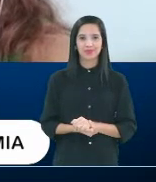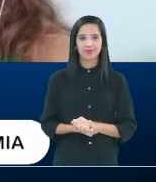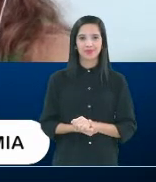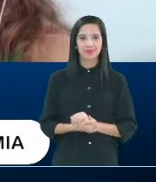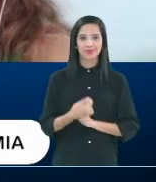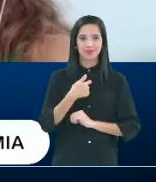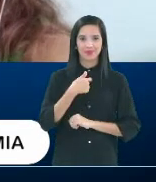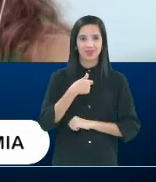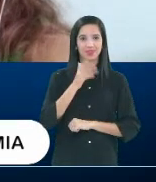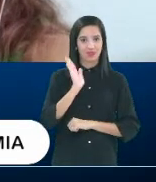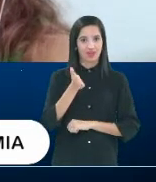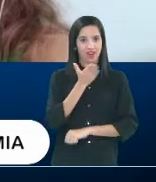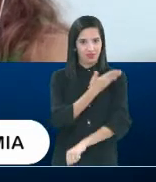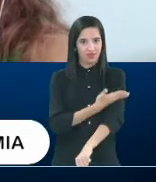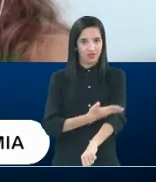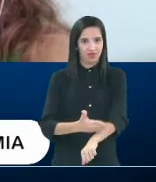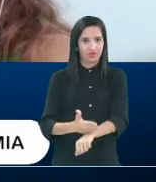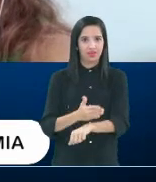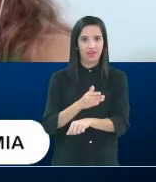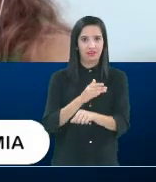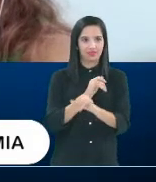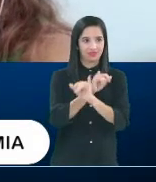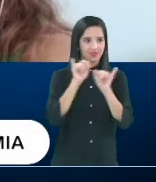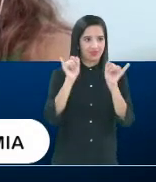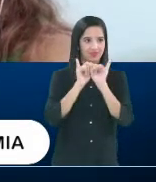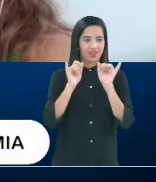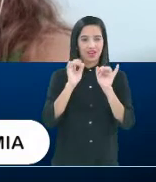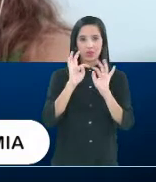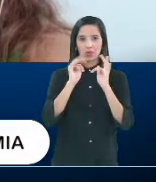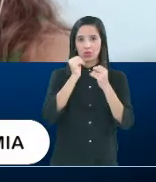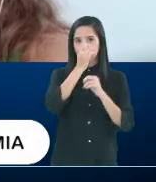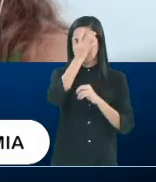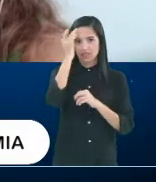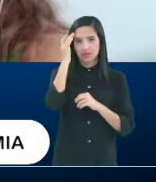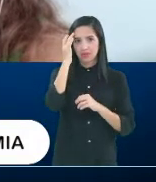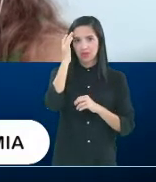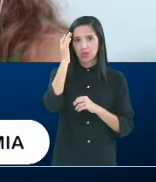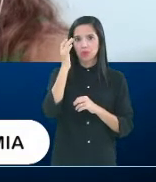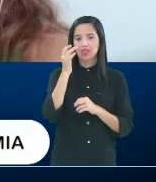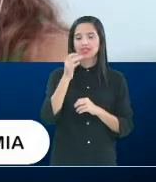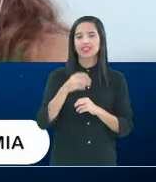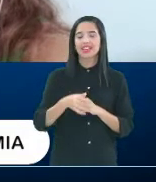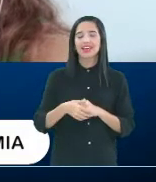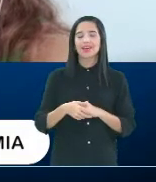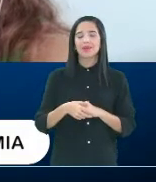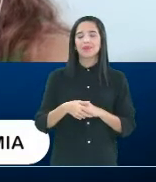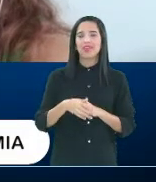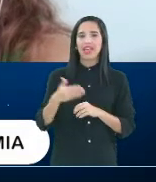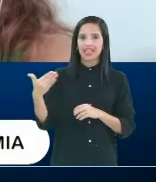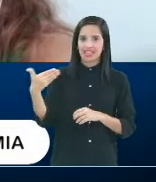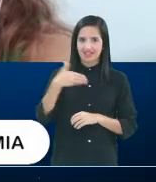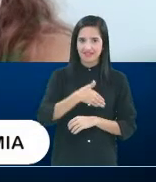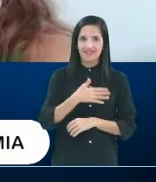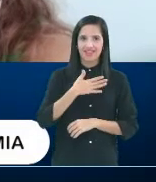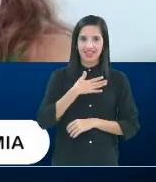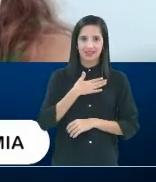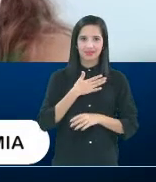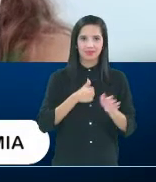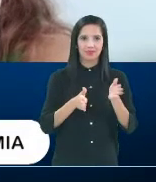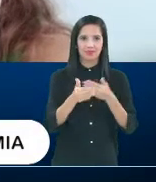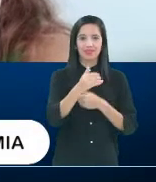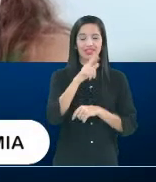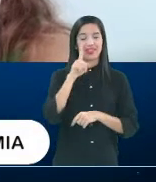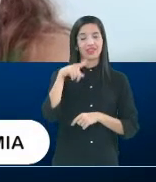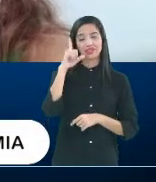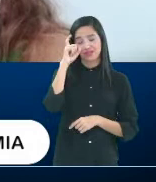que eu costumo dizer para os meus pacientes, meus clientes, né? Não é fácil, é